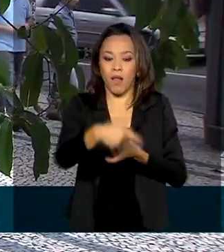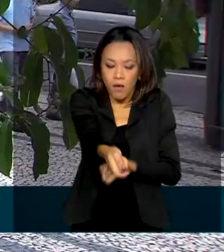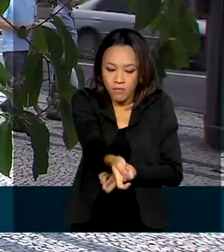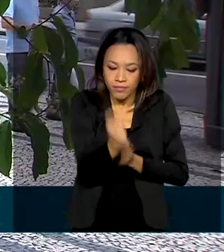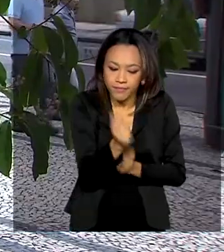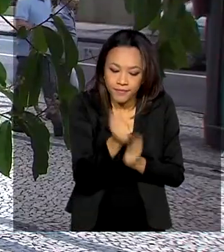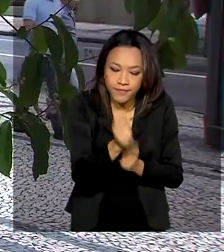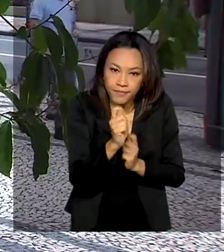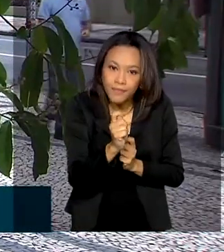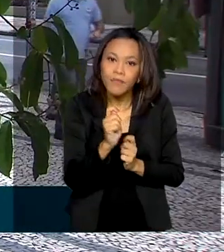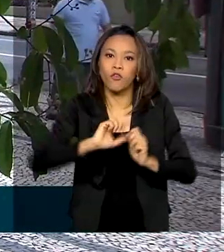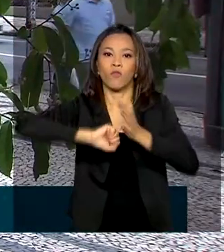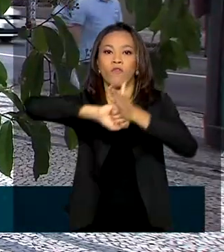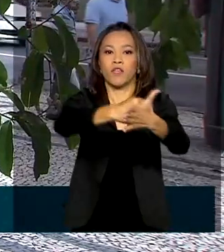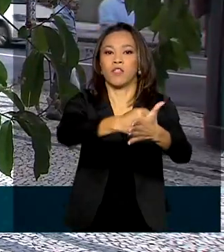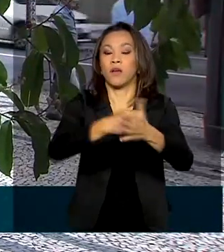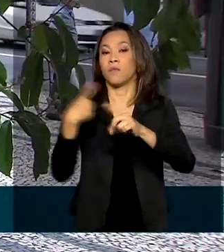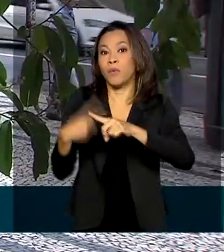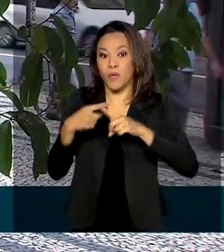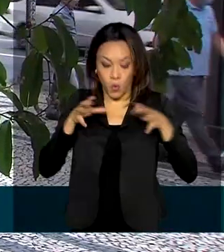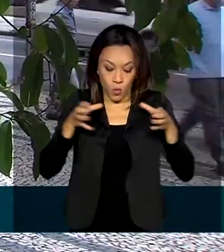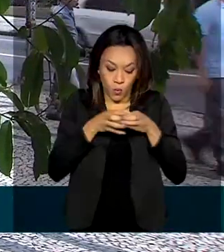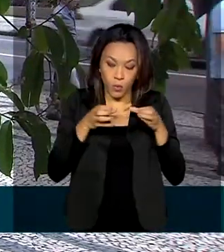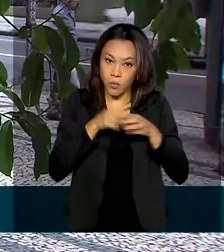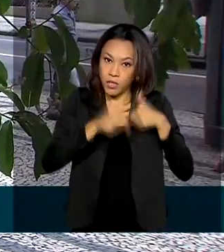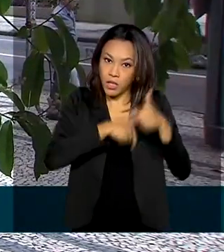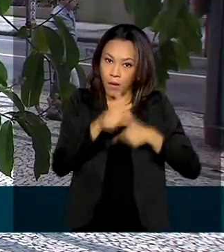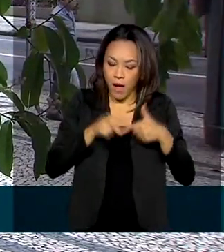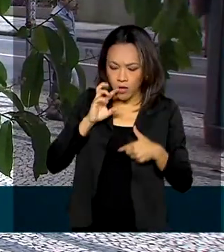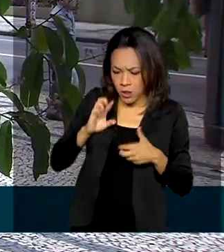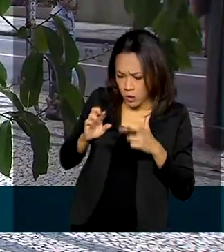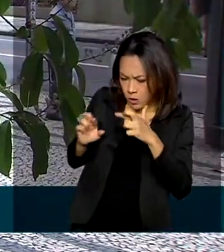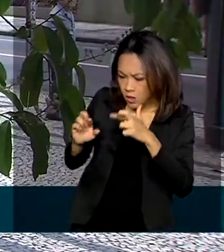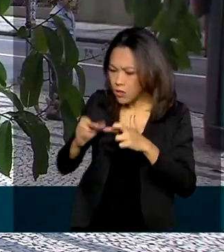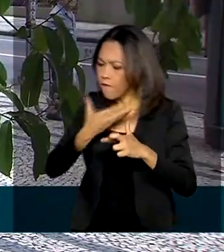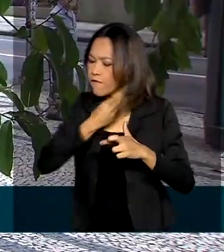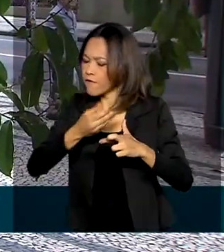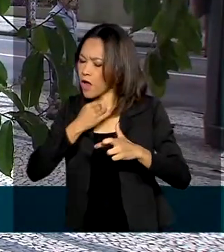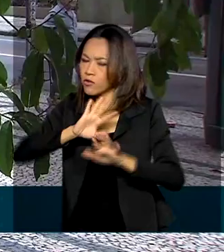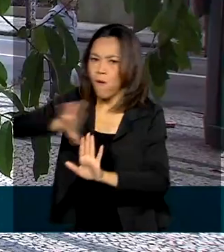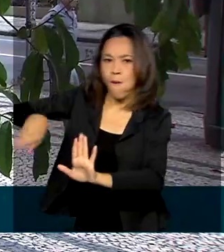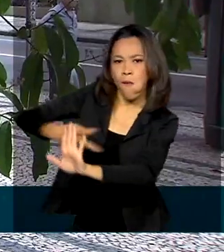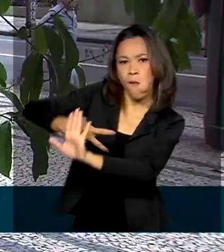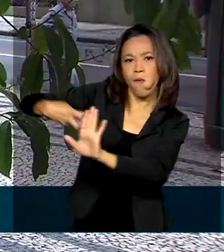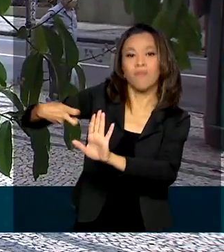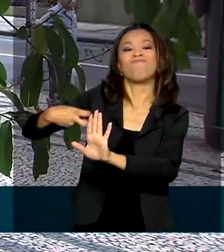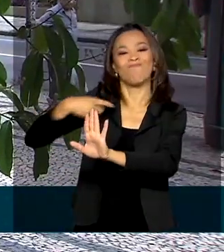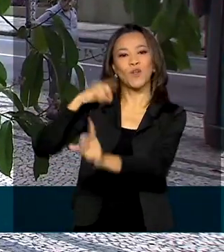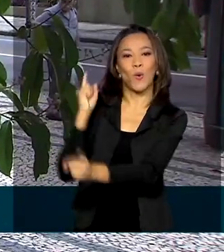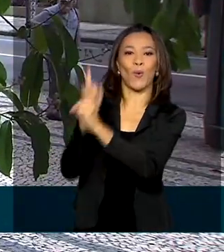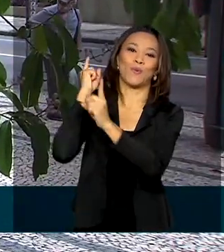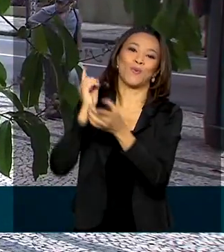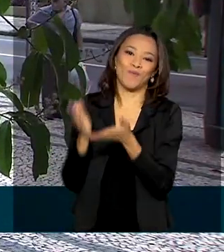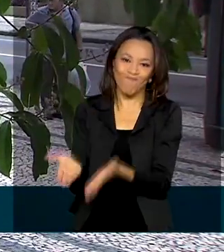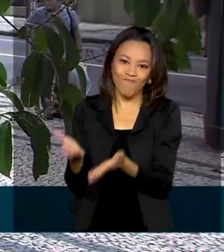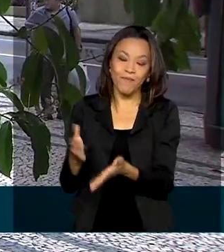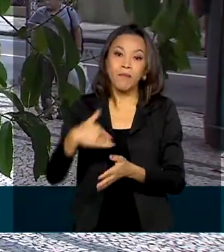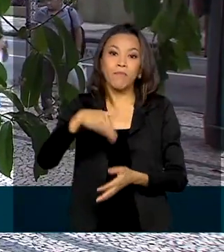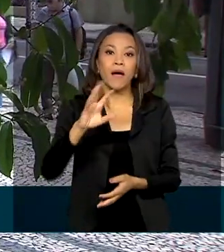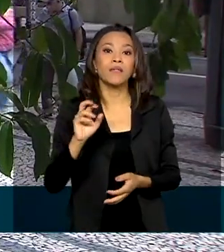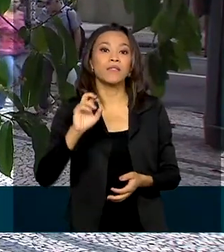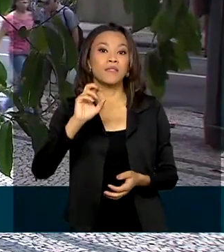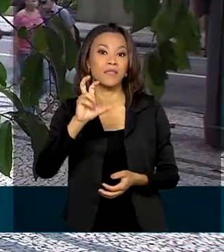bloqueados. Isso porque o grupo de trabalho que detecta e previne fraudes encontrou possíveis irregularidades. Mais de 55 mil